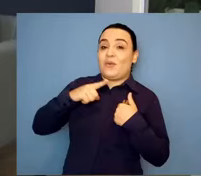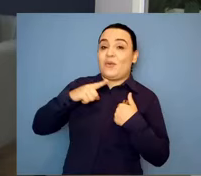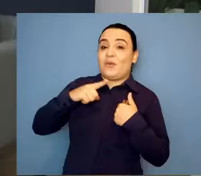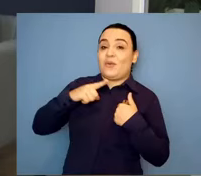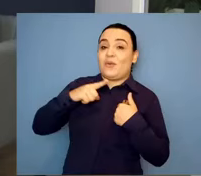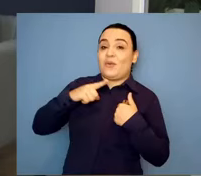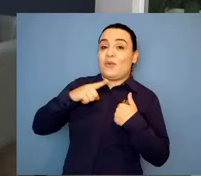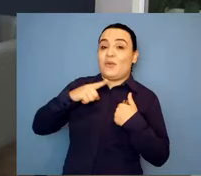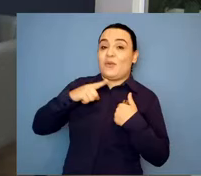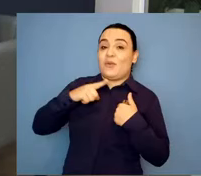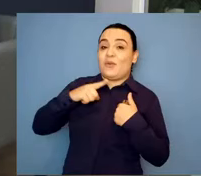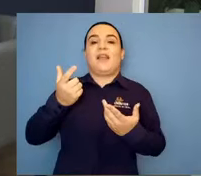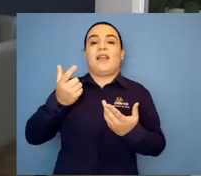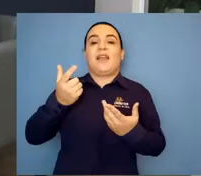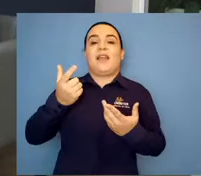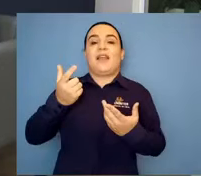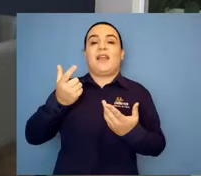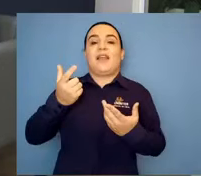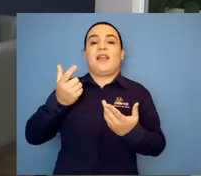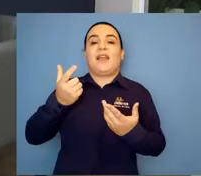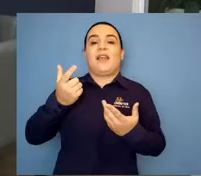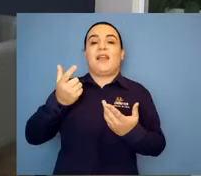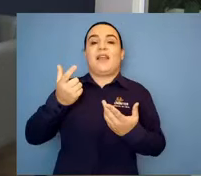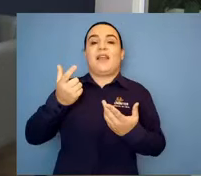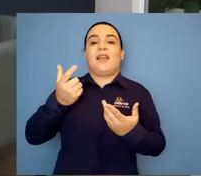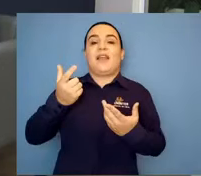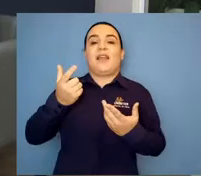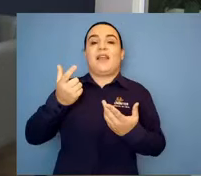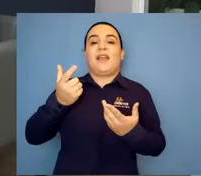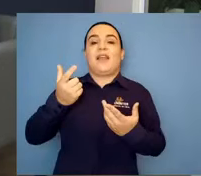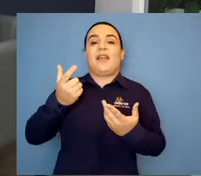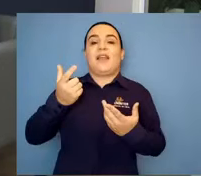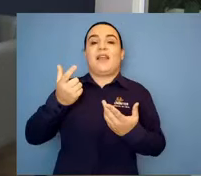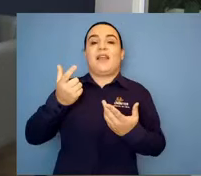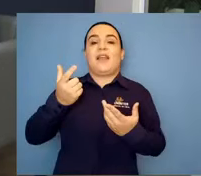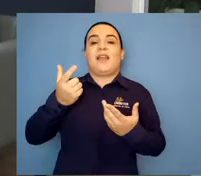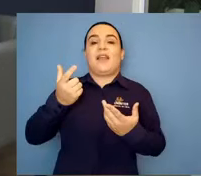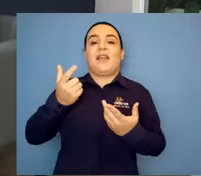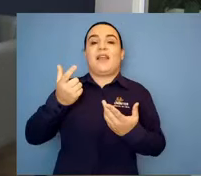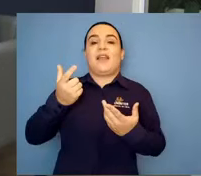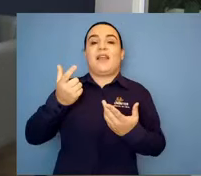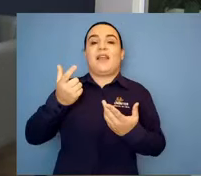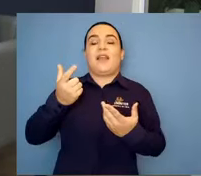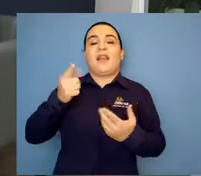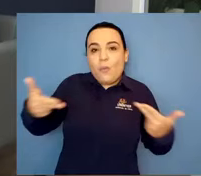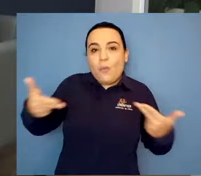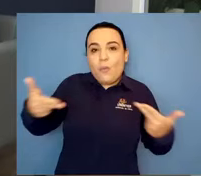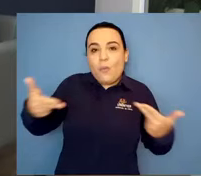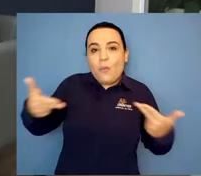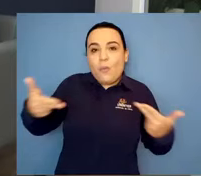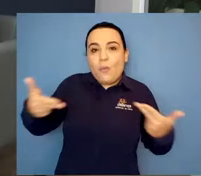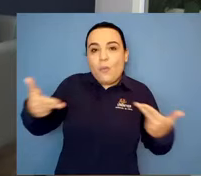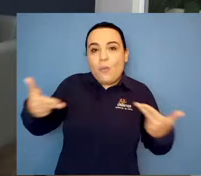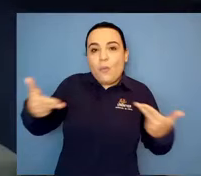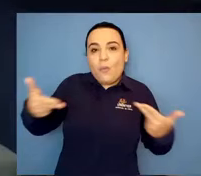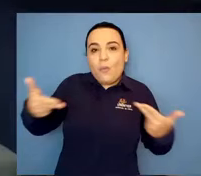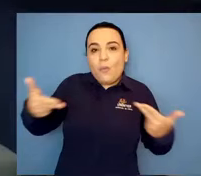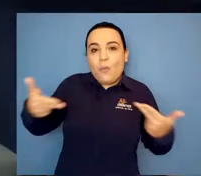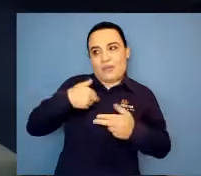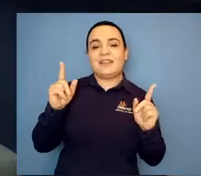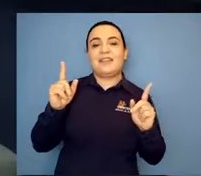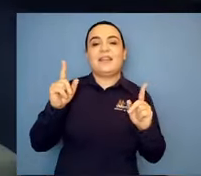mocinha para um filho de 29 anos. Tenho, fez 29 anos agora esse mês, advogado, mora em Curitiba,